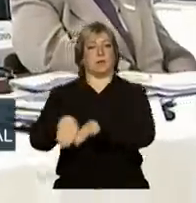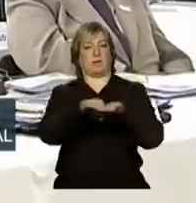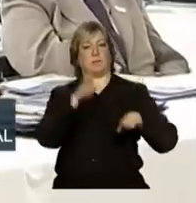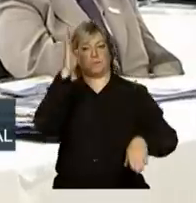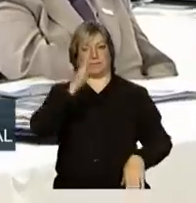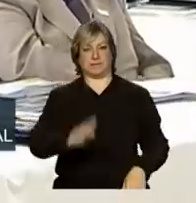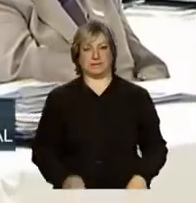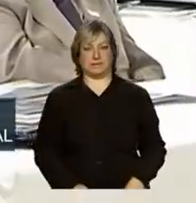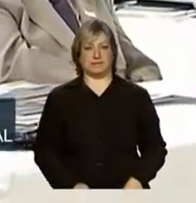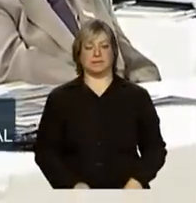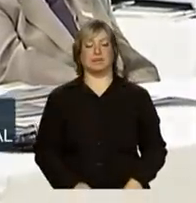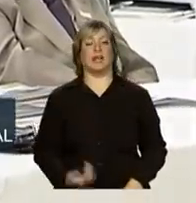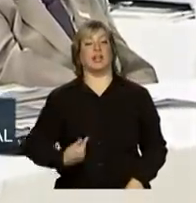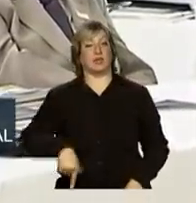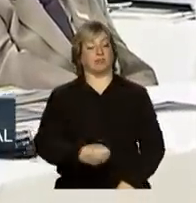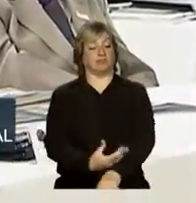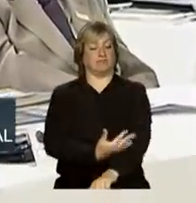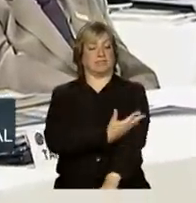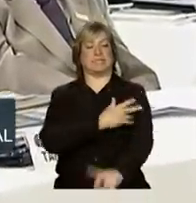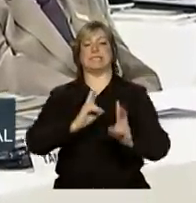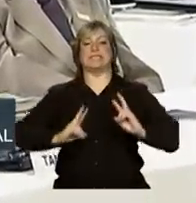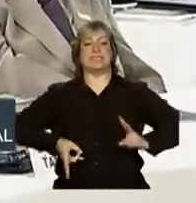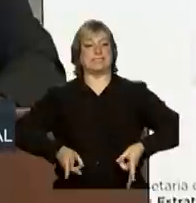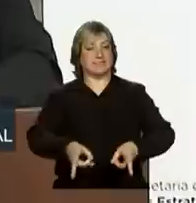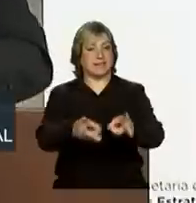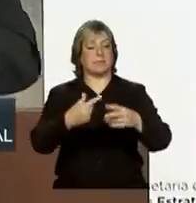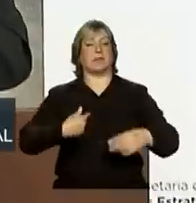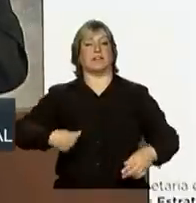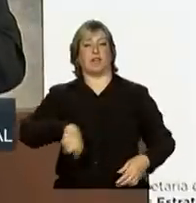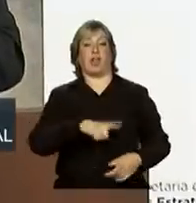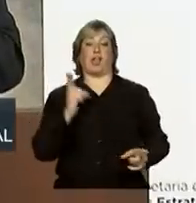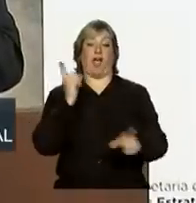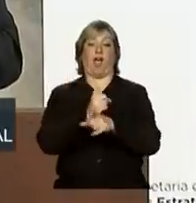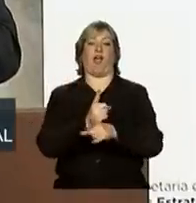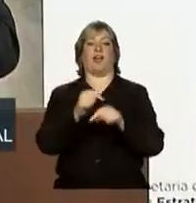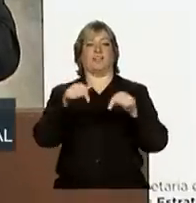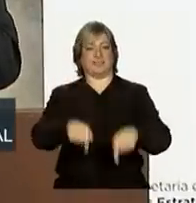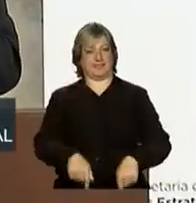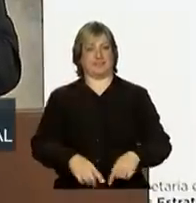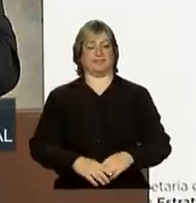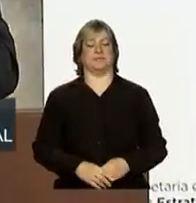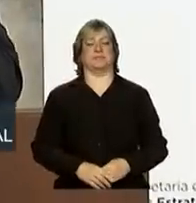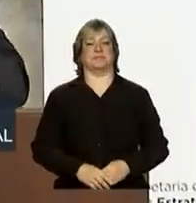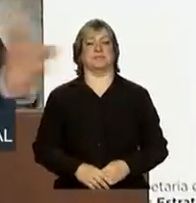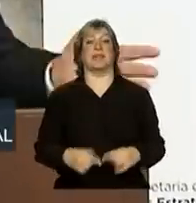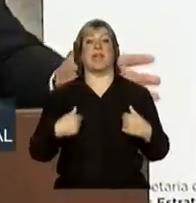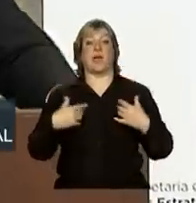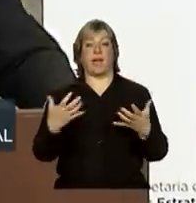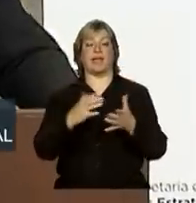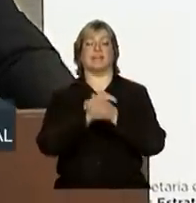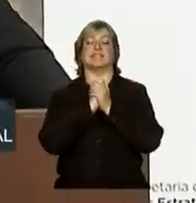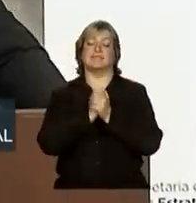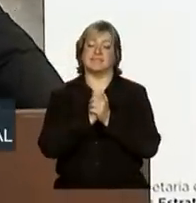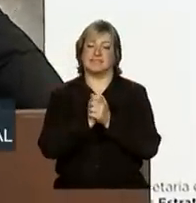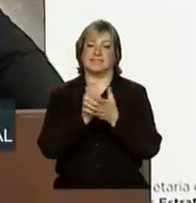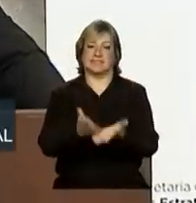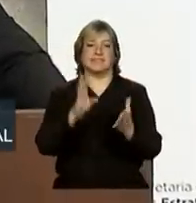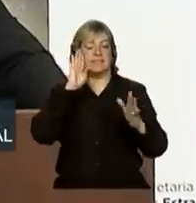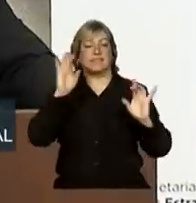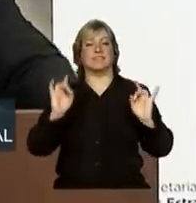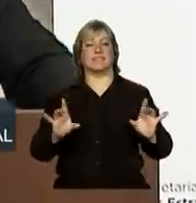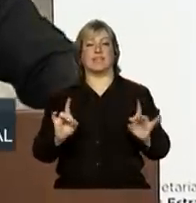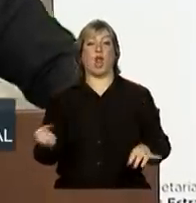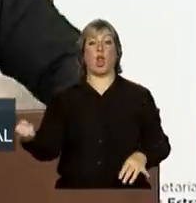e que nos emociona todas as vezes em que a gente se encontra por aqui. E eu quero saudar especialmente